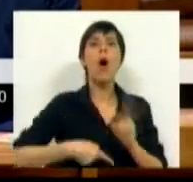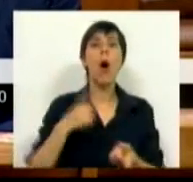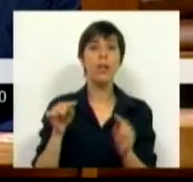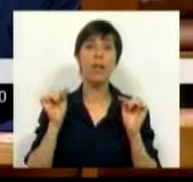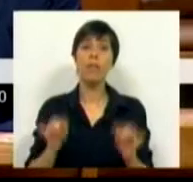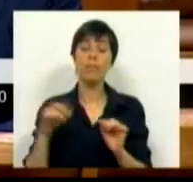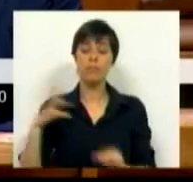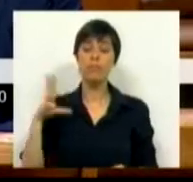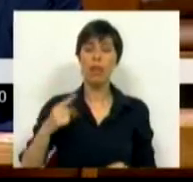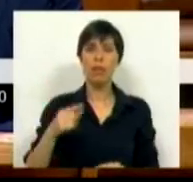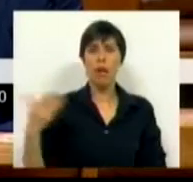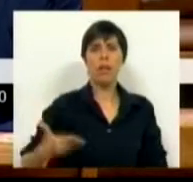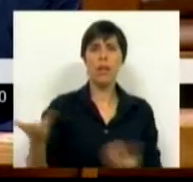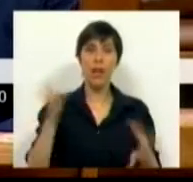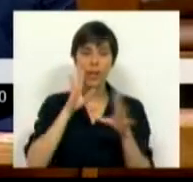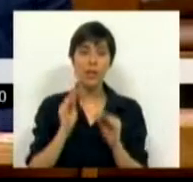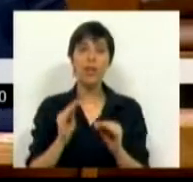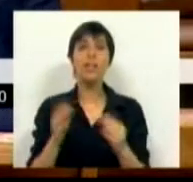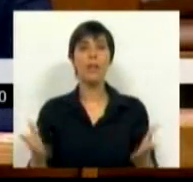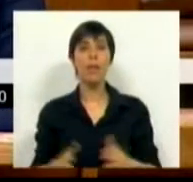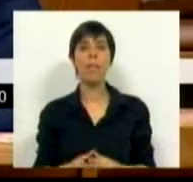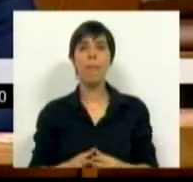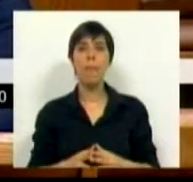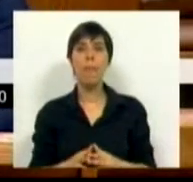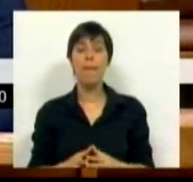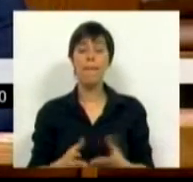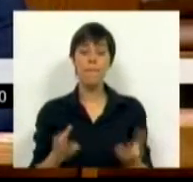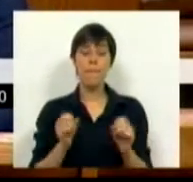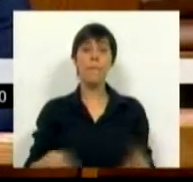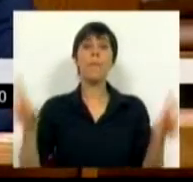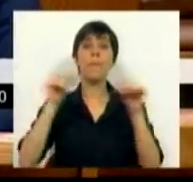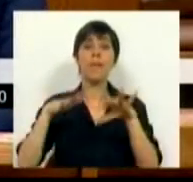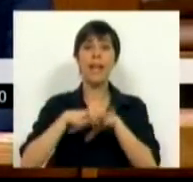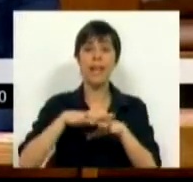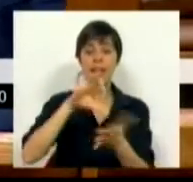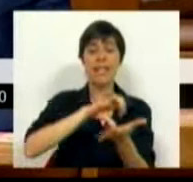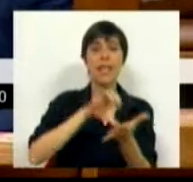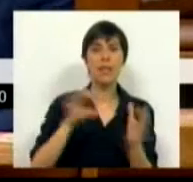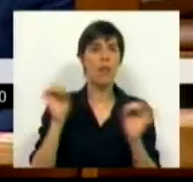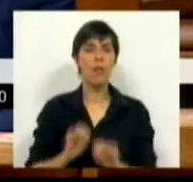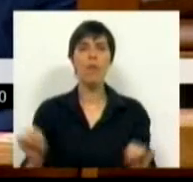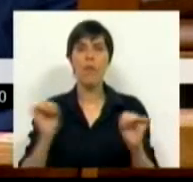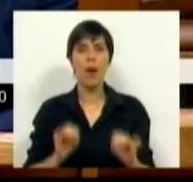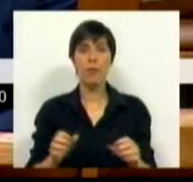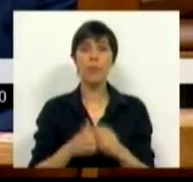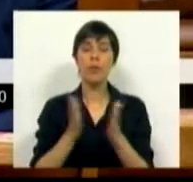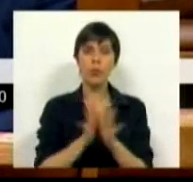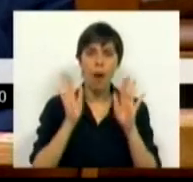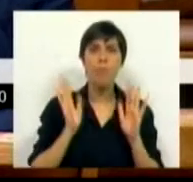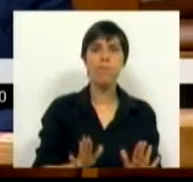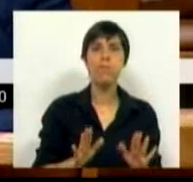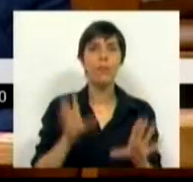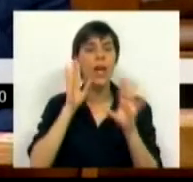Estes portugueses têm direito à educação. A nova rede de centros não existe. Tudo parou.